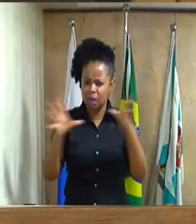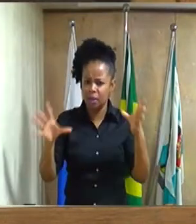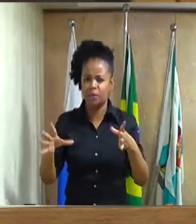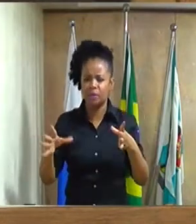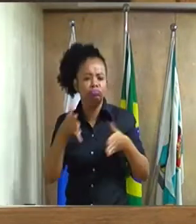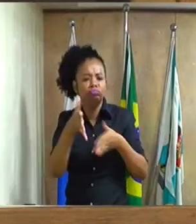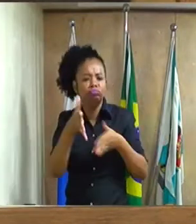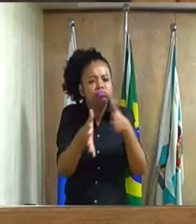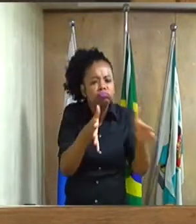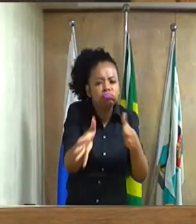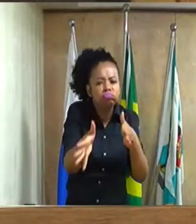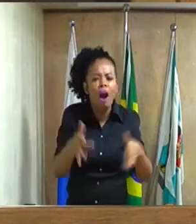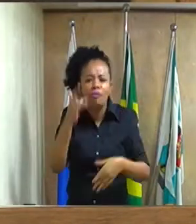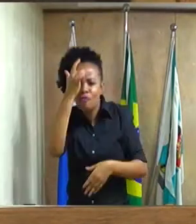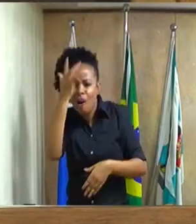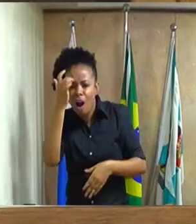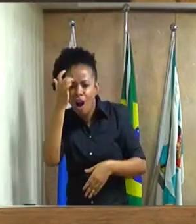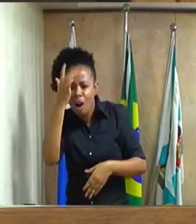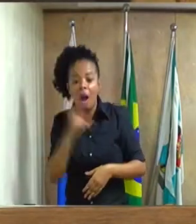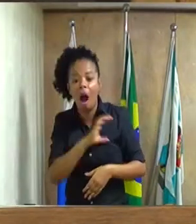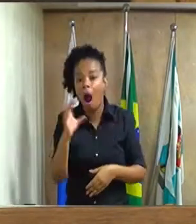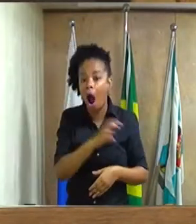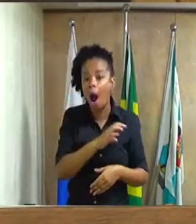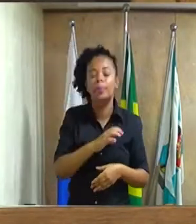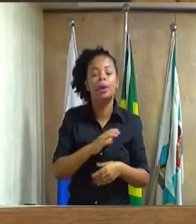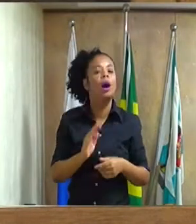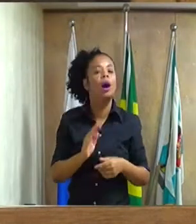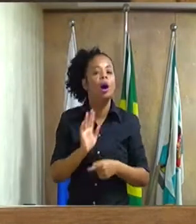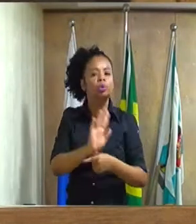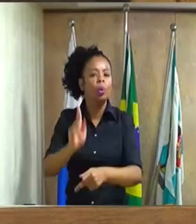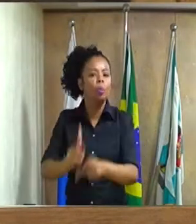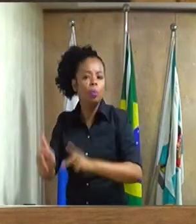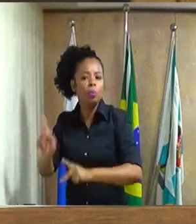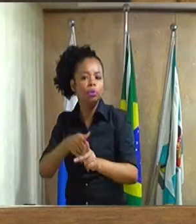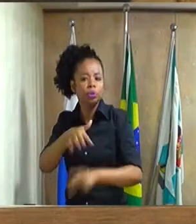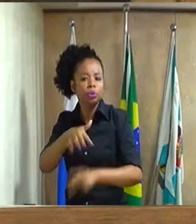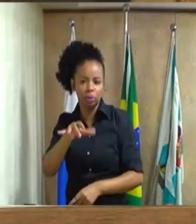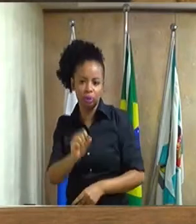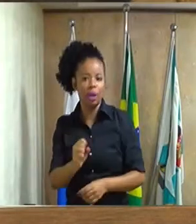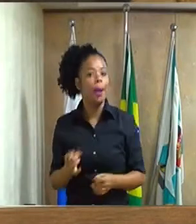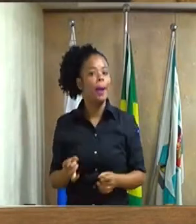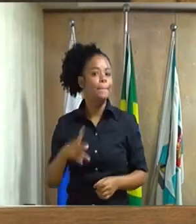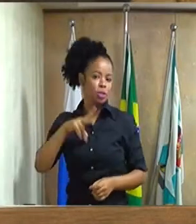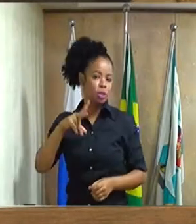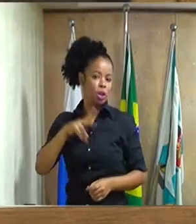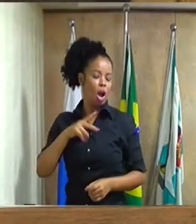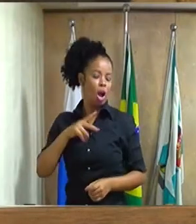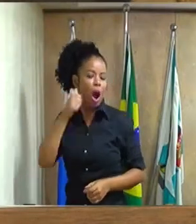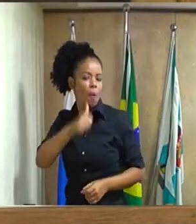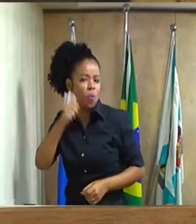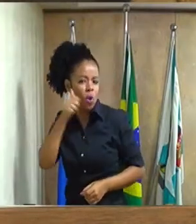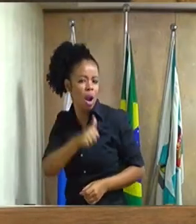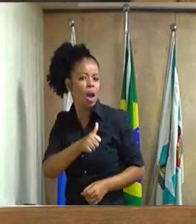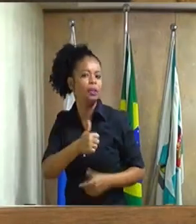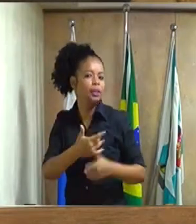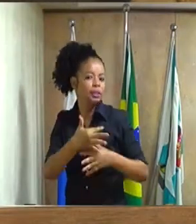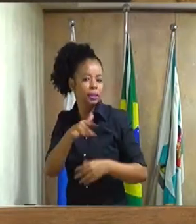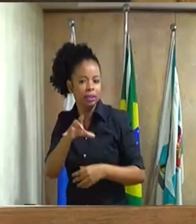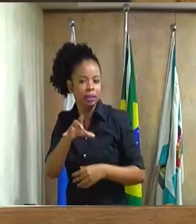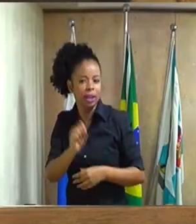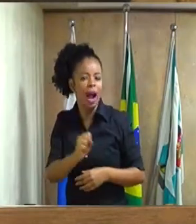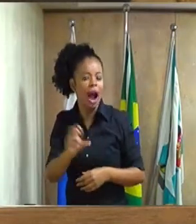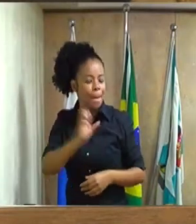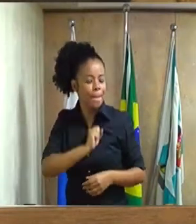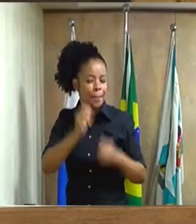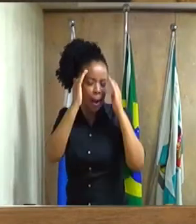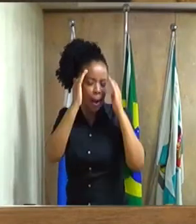de Duque de Caxias, em especial as mulheres da nossa cidade, que nós amamos e respeitamos.